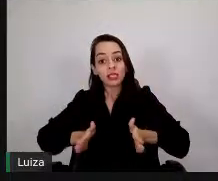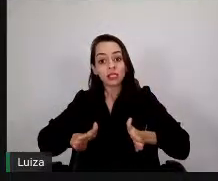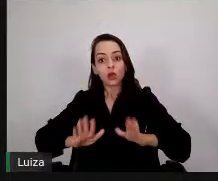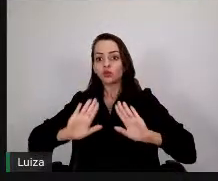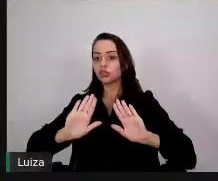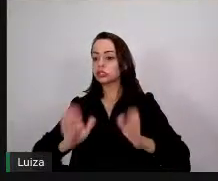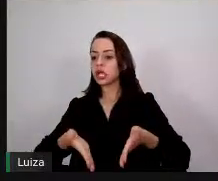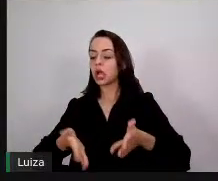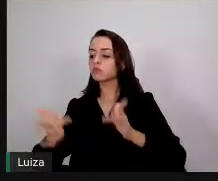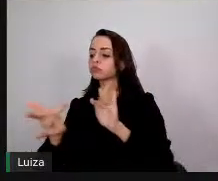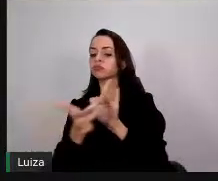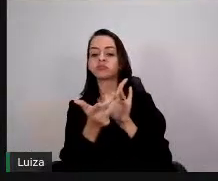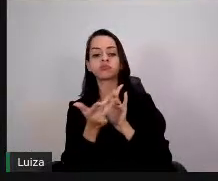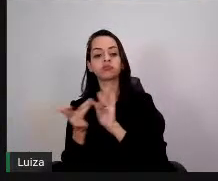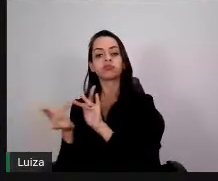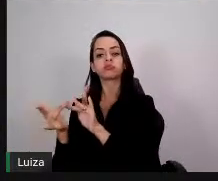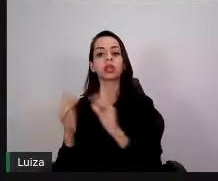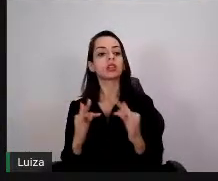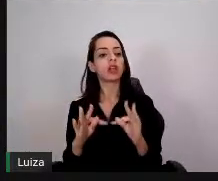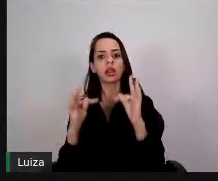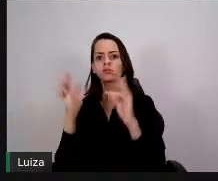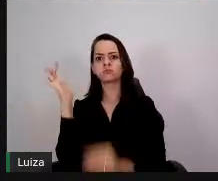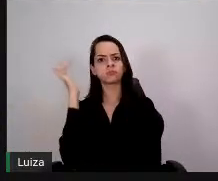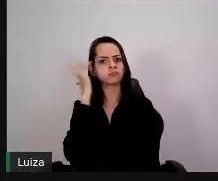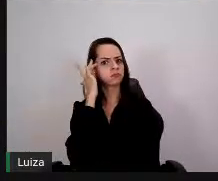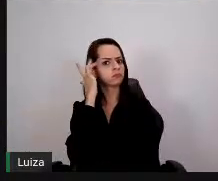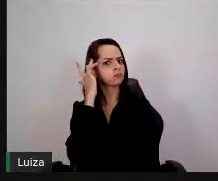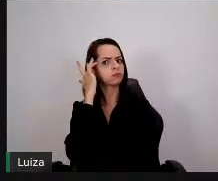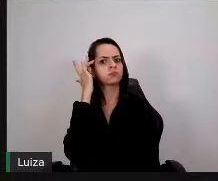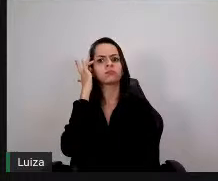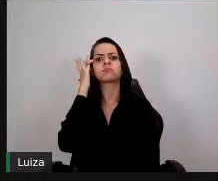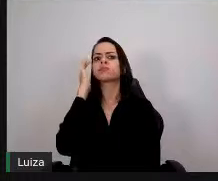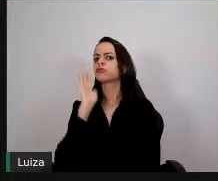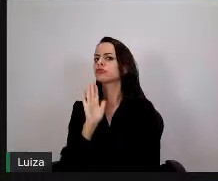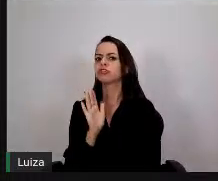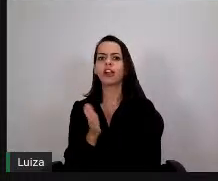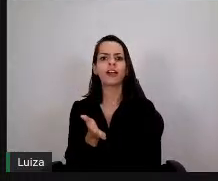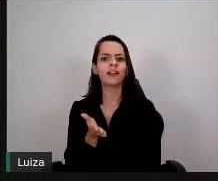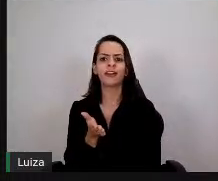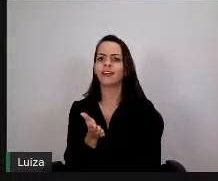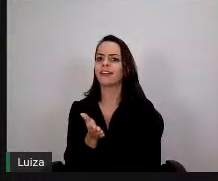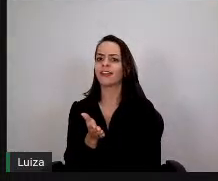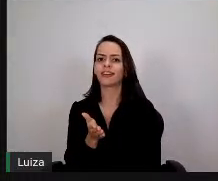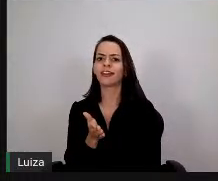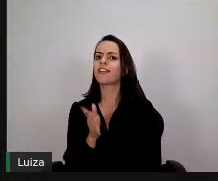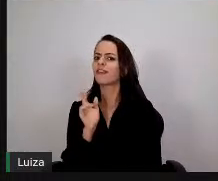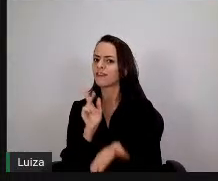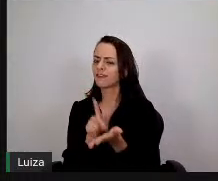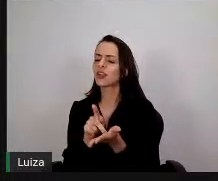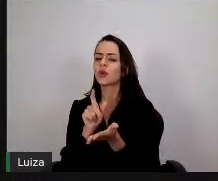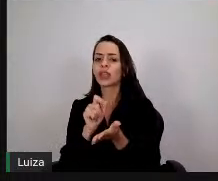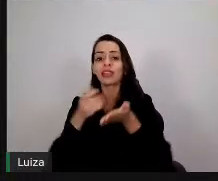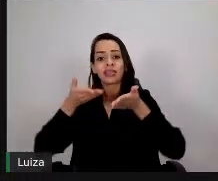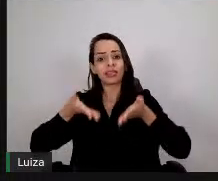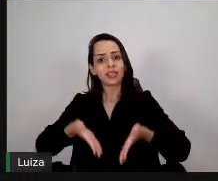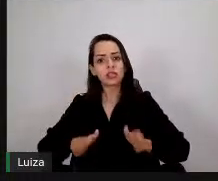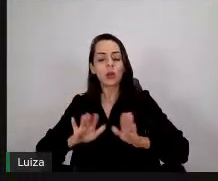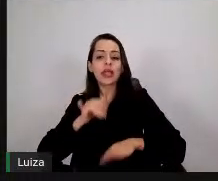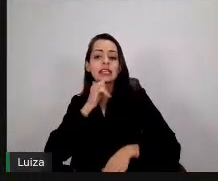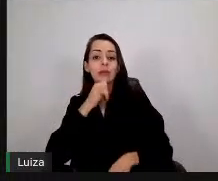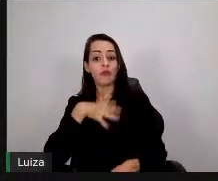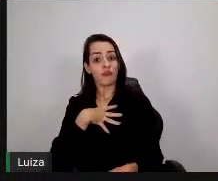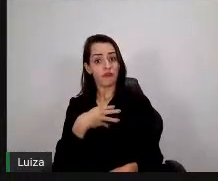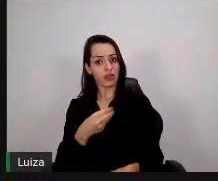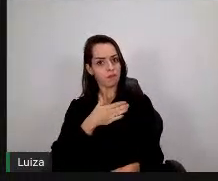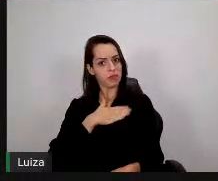sabem de fato utilizar a tecnologia, a grande verdade é que os nativos digitais aos nossos filhos, por exemplo, minha filha de